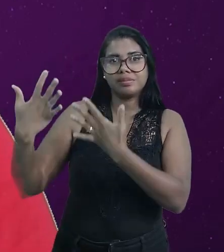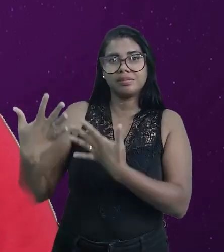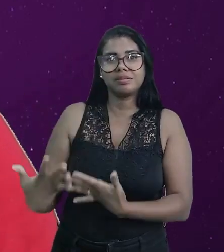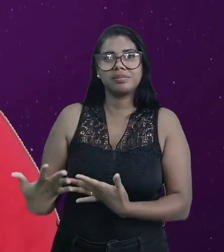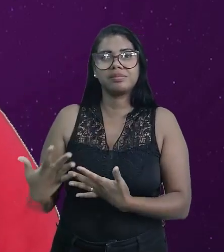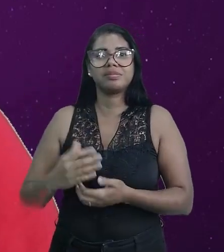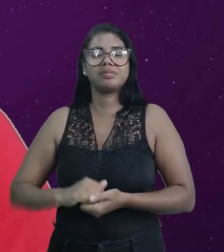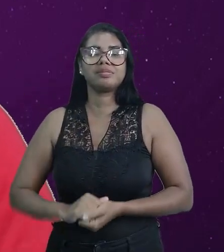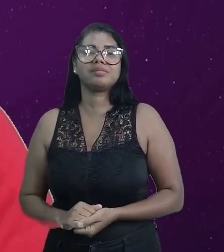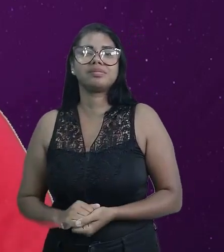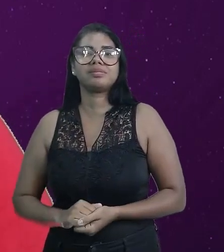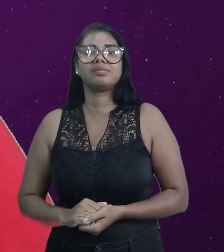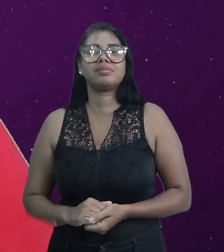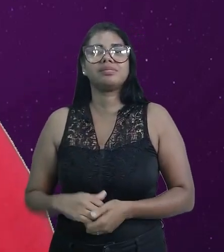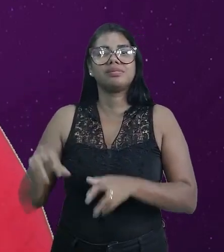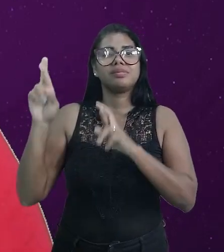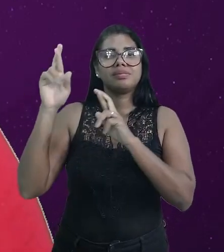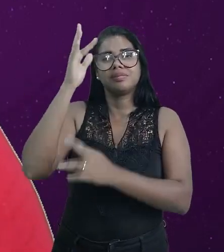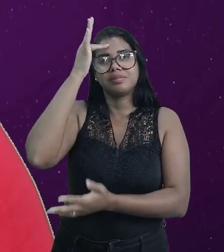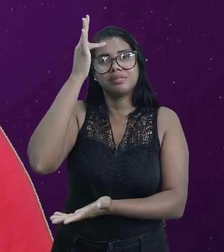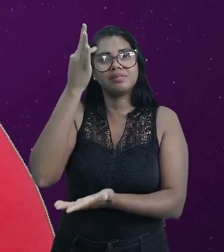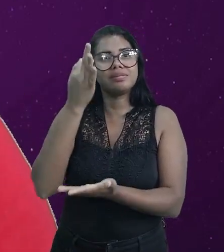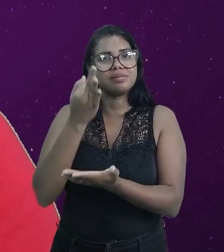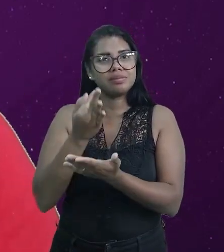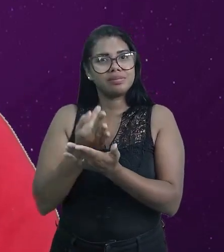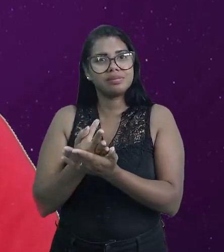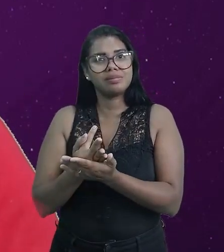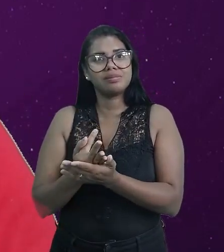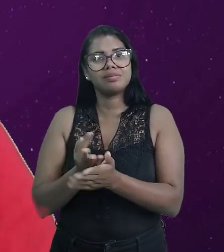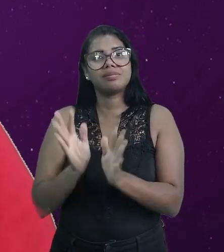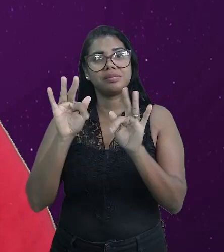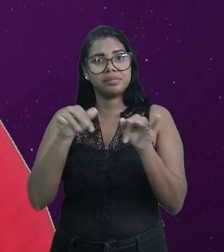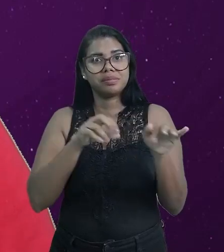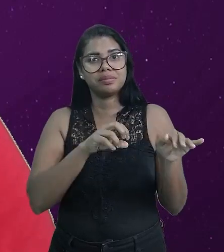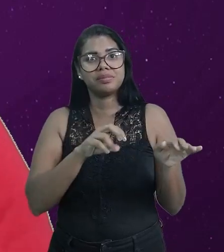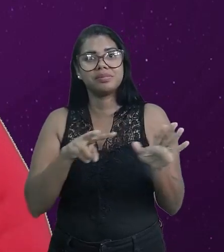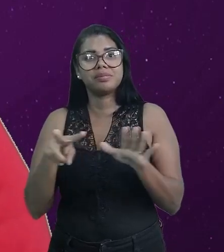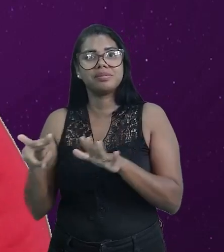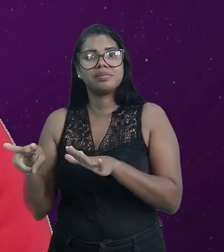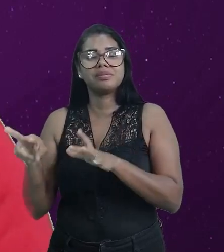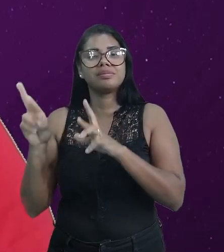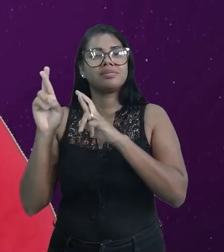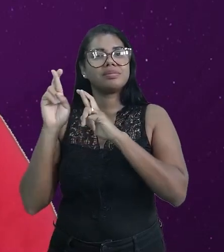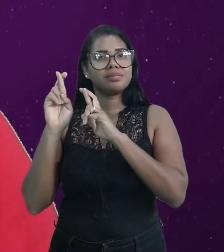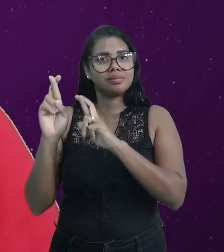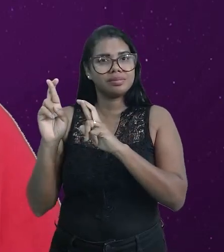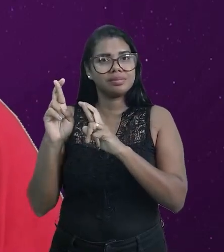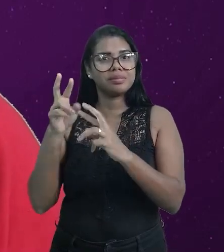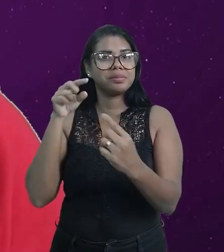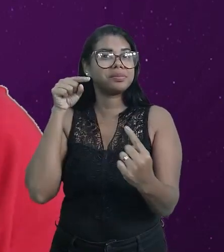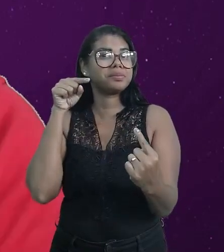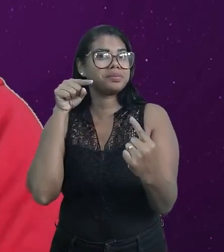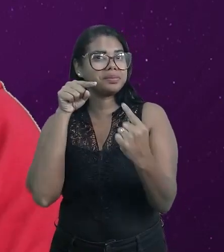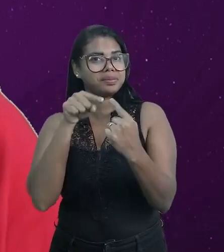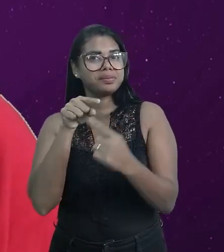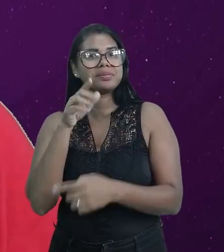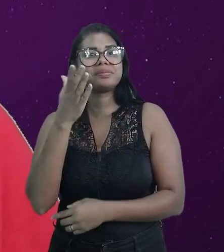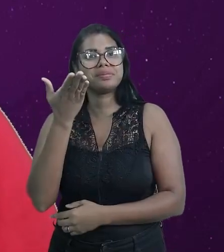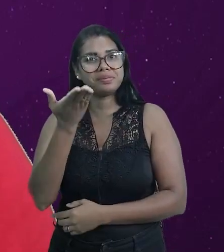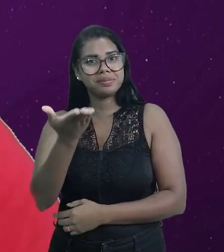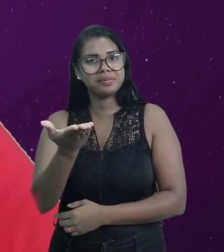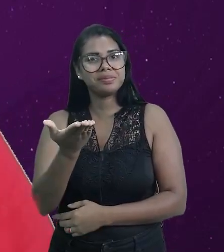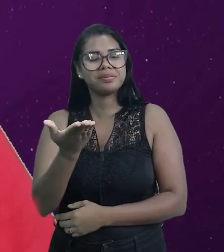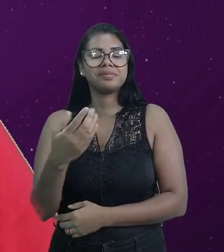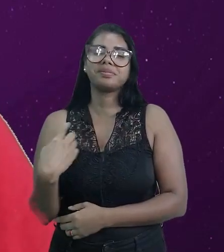E com a certeza e com a fé que no próximo fim de semana tudo vai dar certo. E o grande objetivo, o seu grande